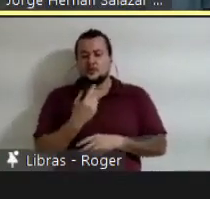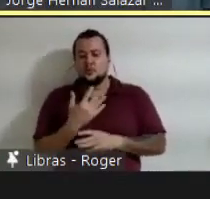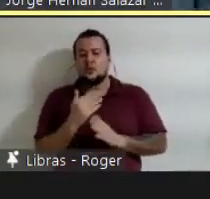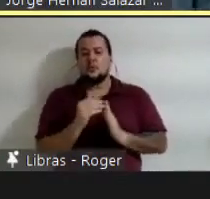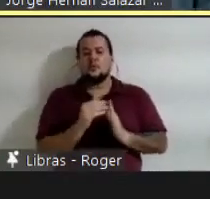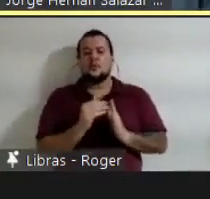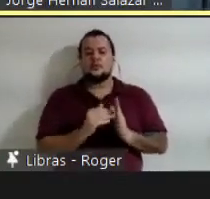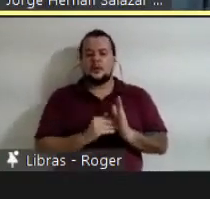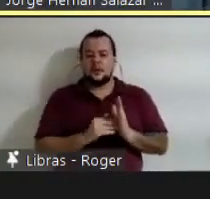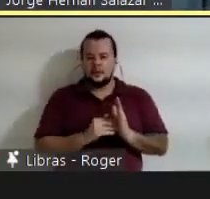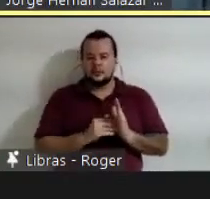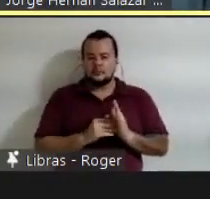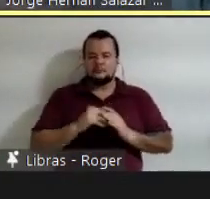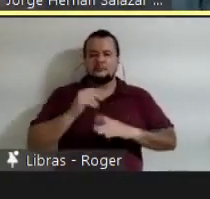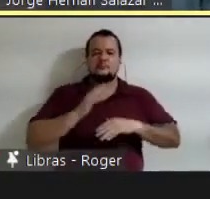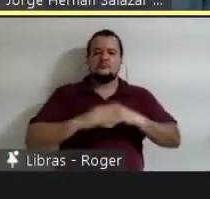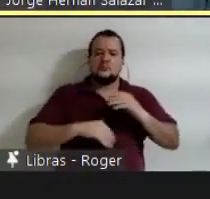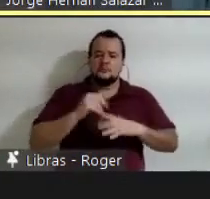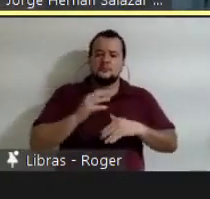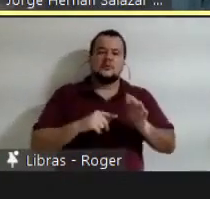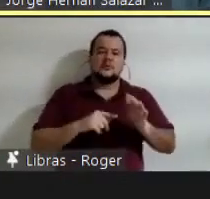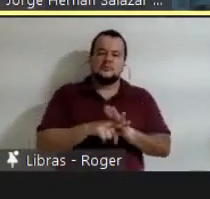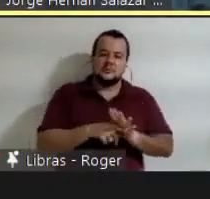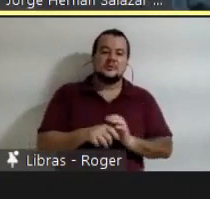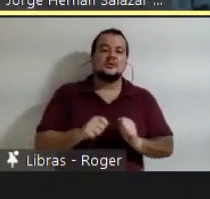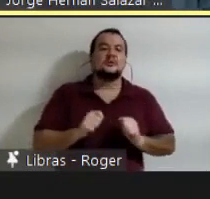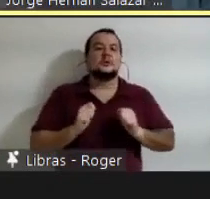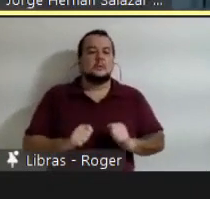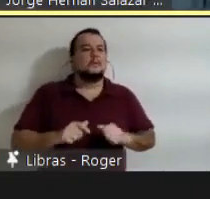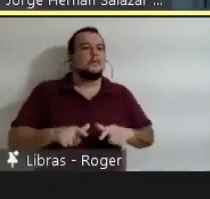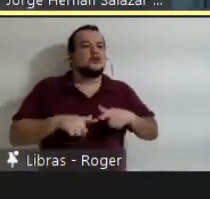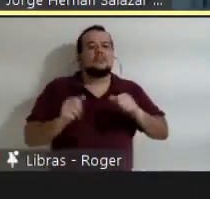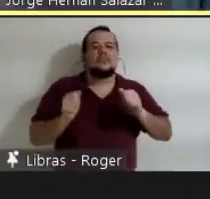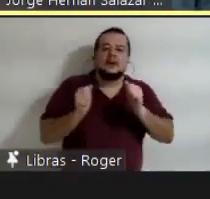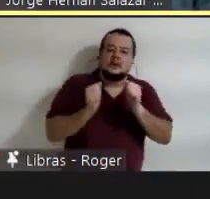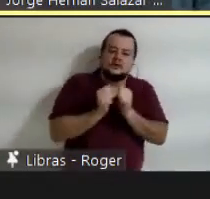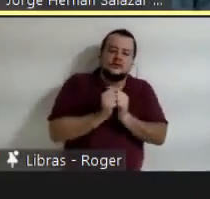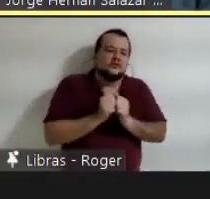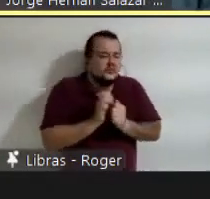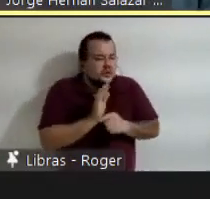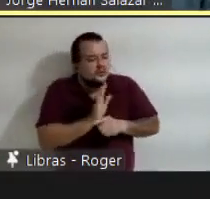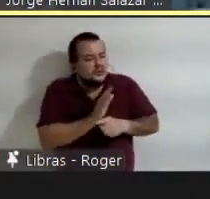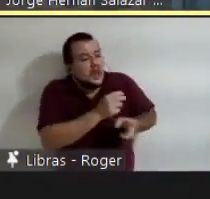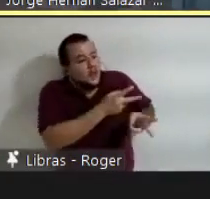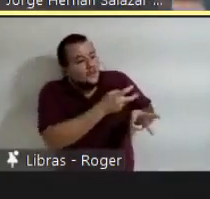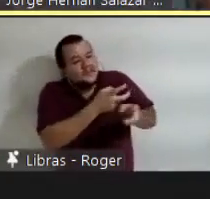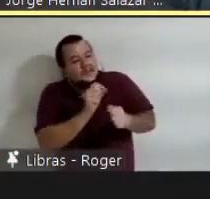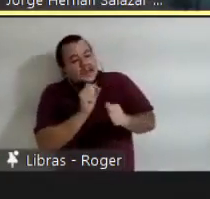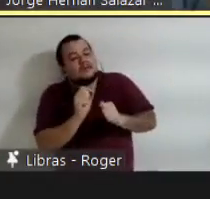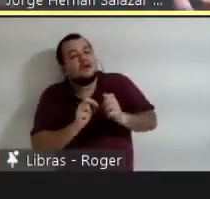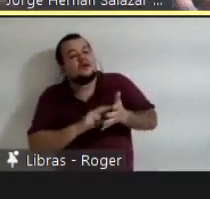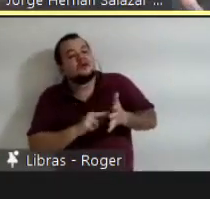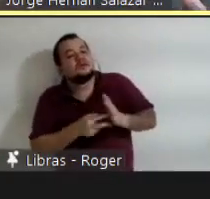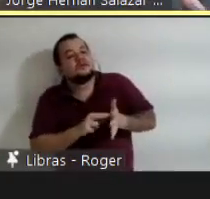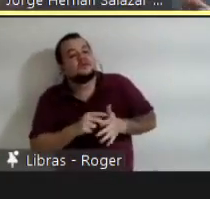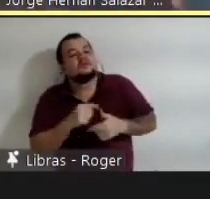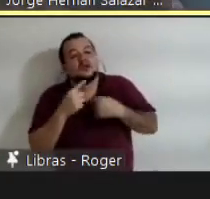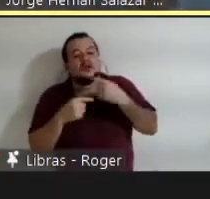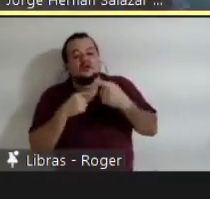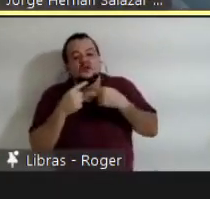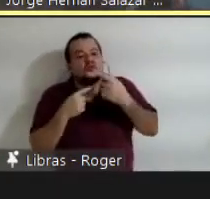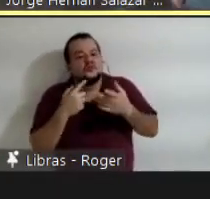-lhes a observar o significa o desconcierto, a angustia, a dúvida, a confusão, porque na confusão,